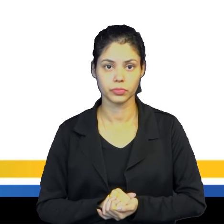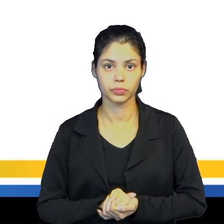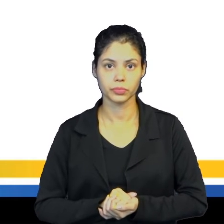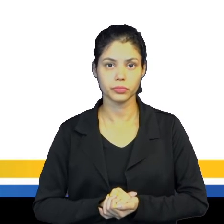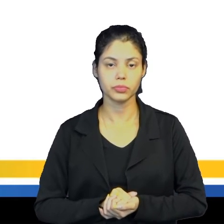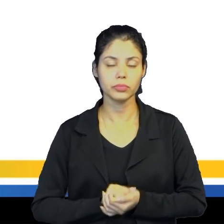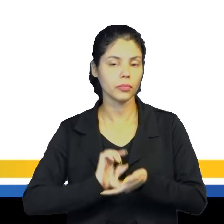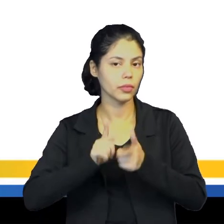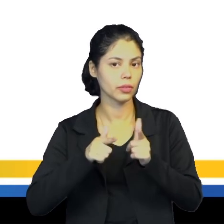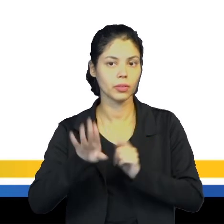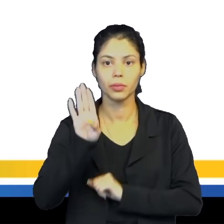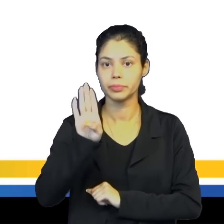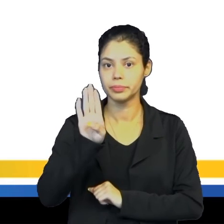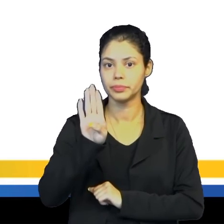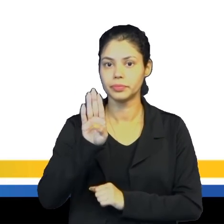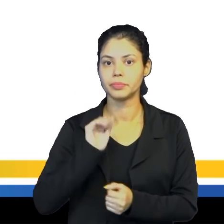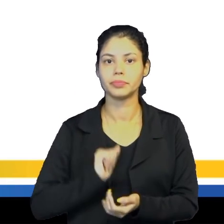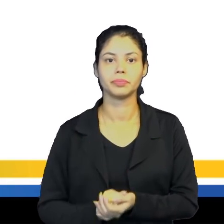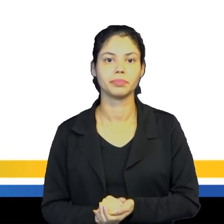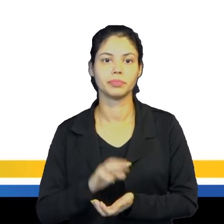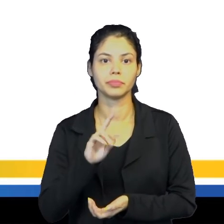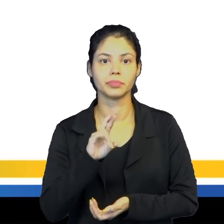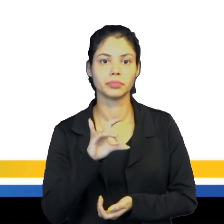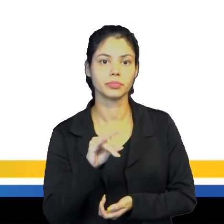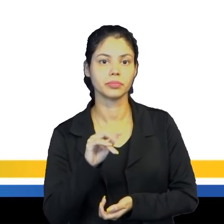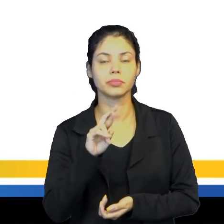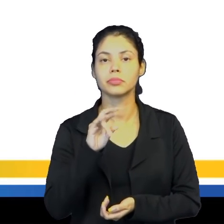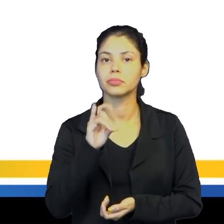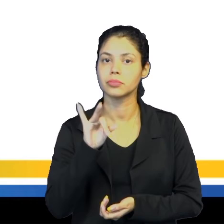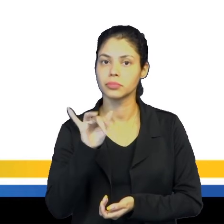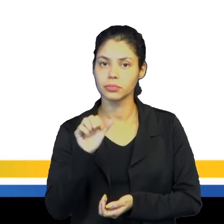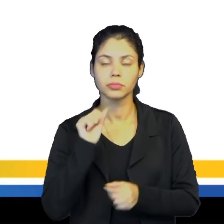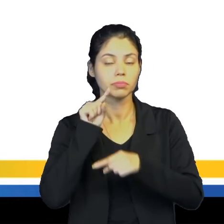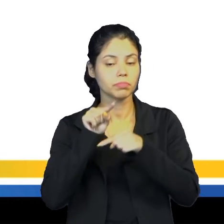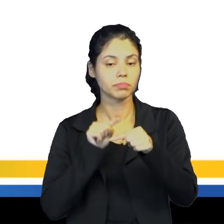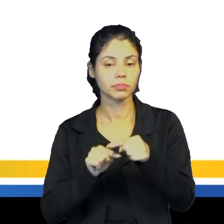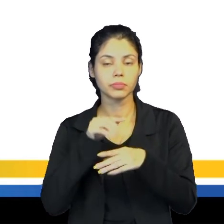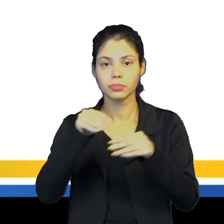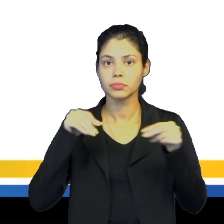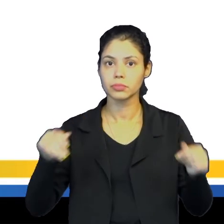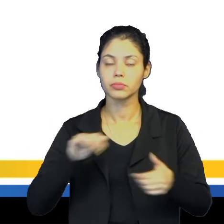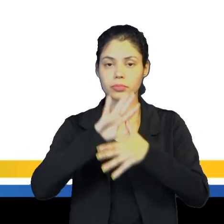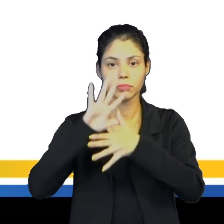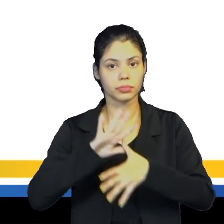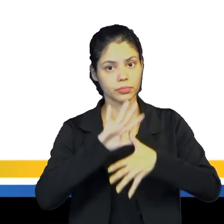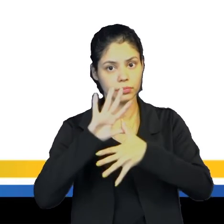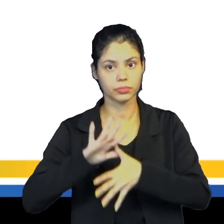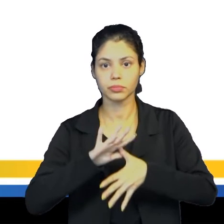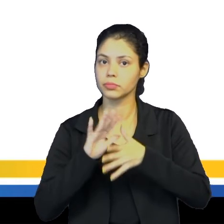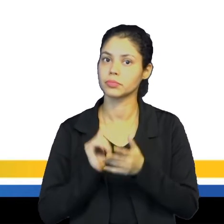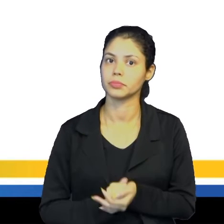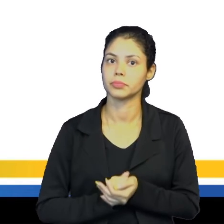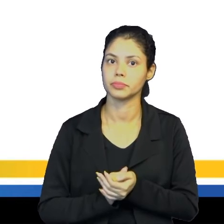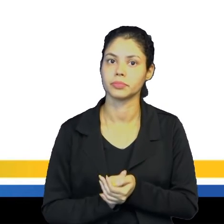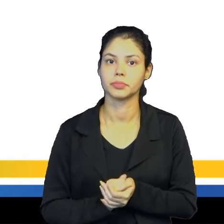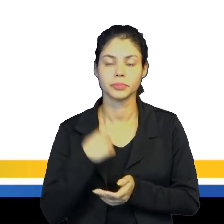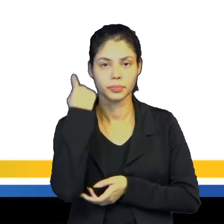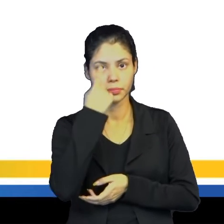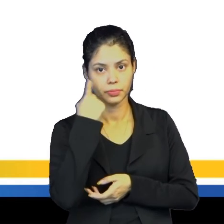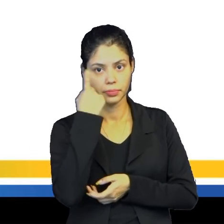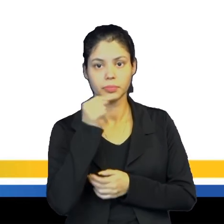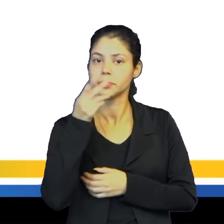A resposta correta é a letra B, o Tratado de Tordesilhas, né, que dividia as terras americanas entre